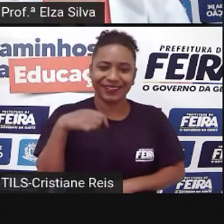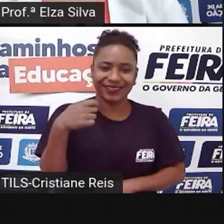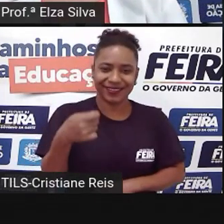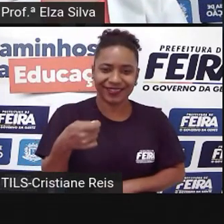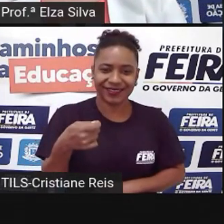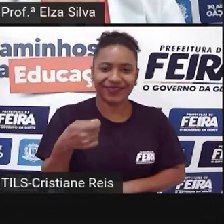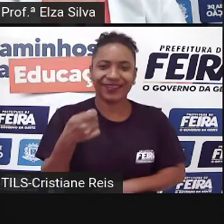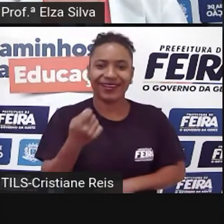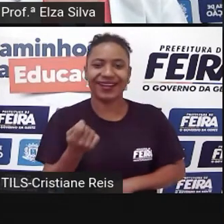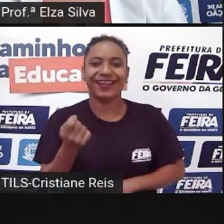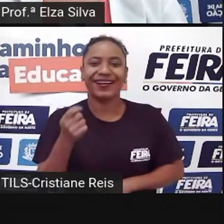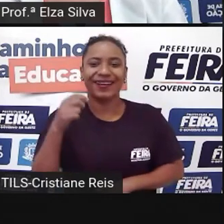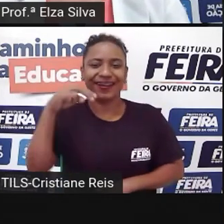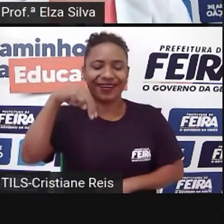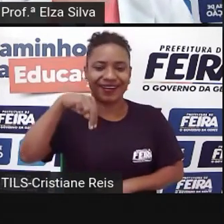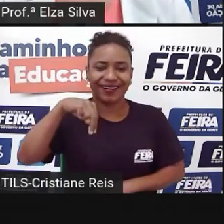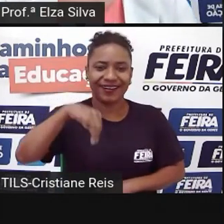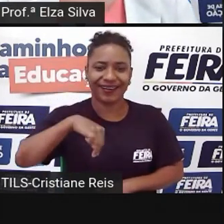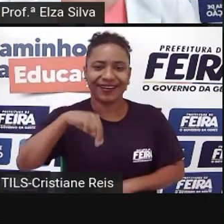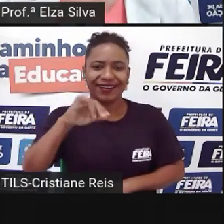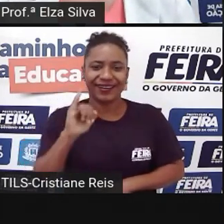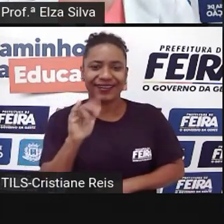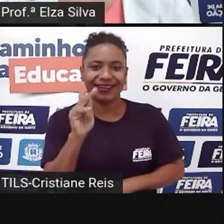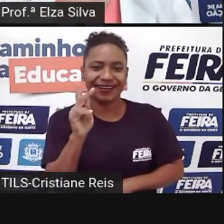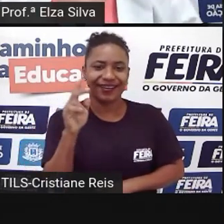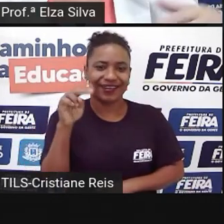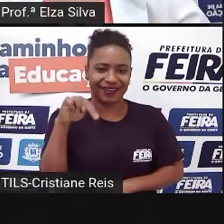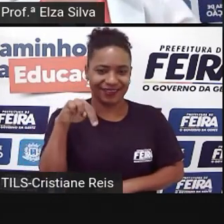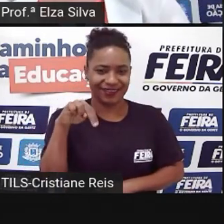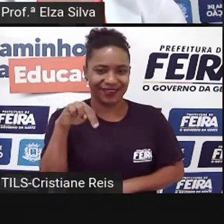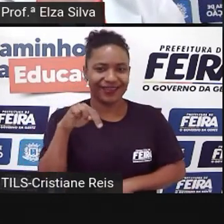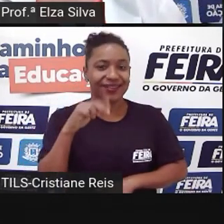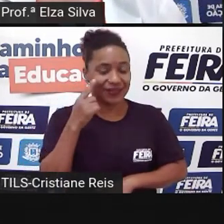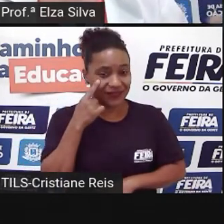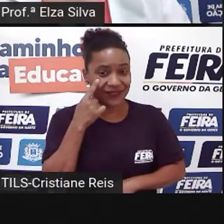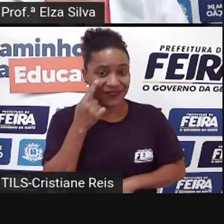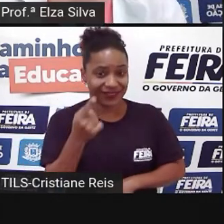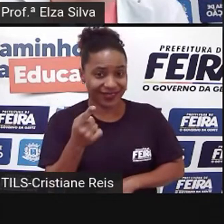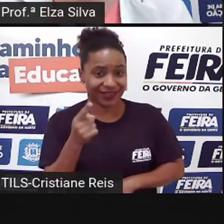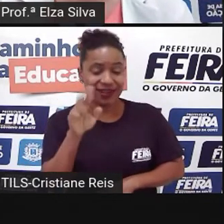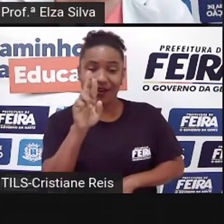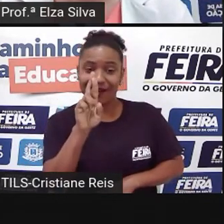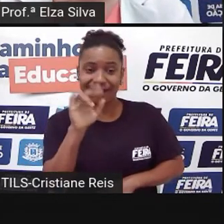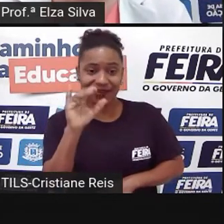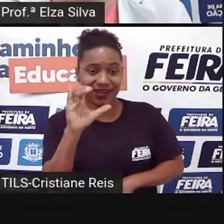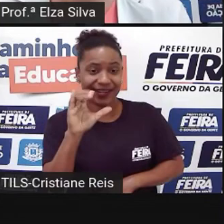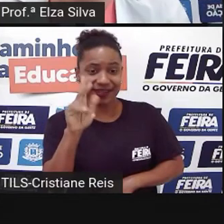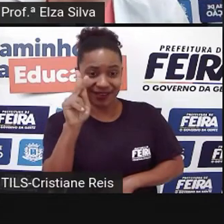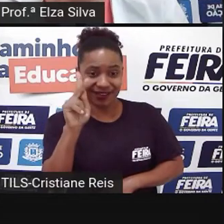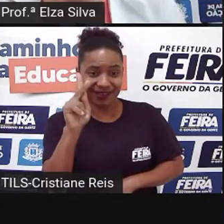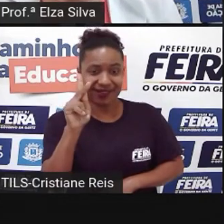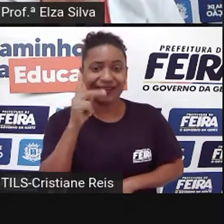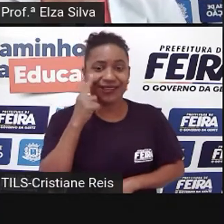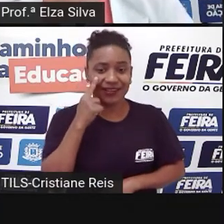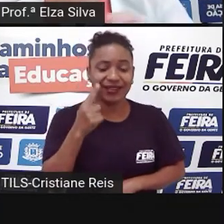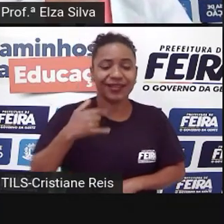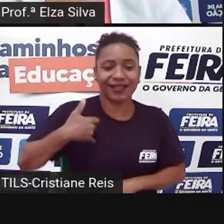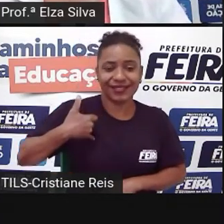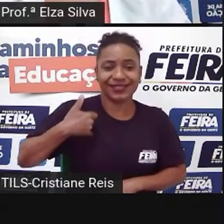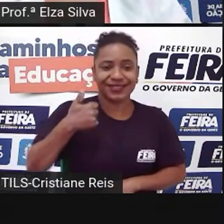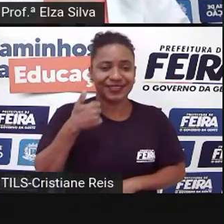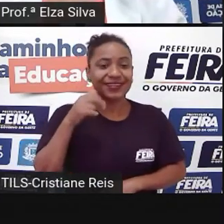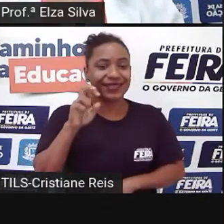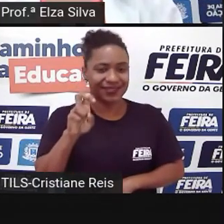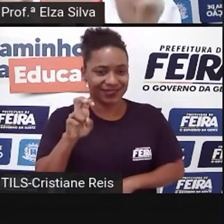is 15 years old Então ele tem 15 anos And so on E assim por diante Ok? E eu